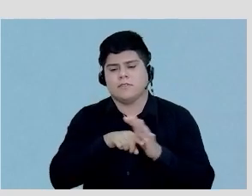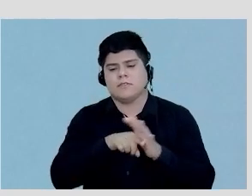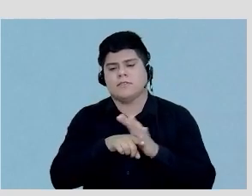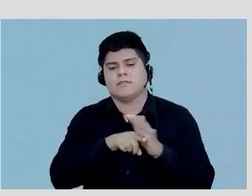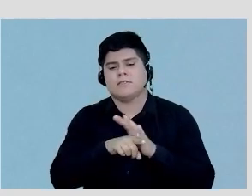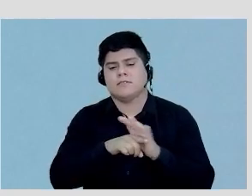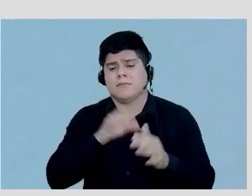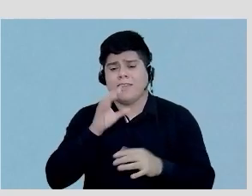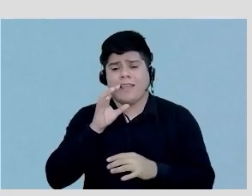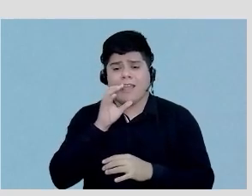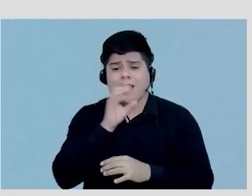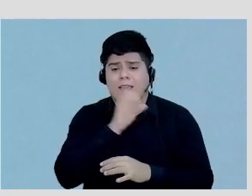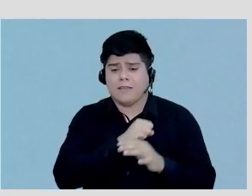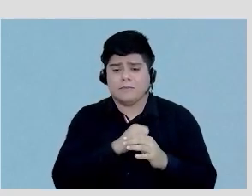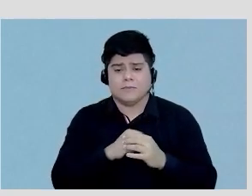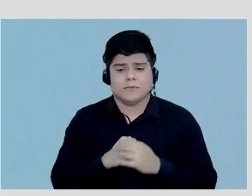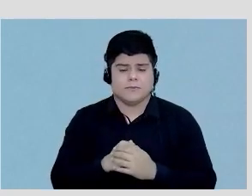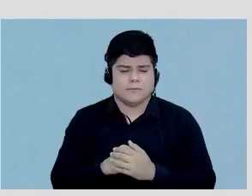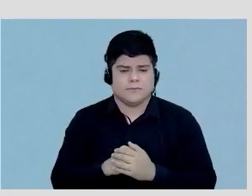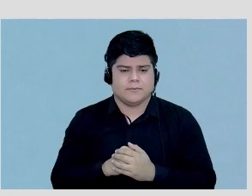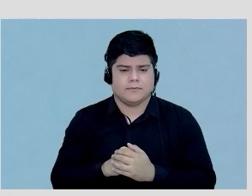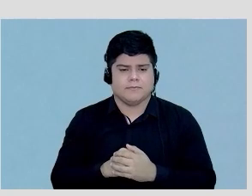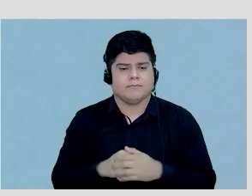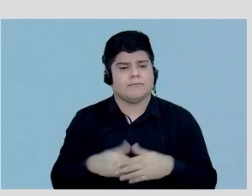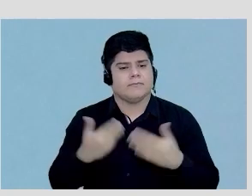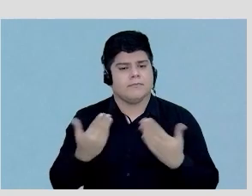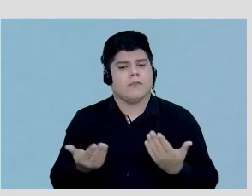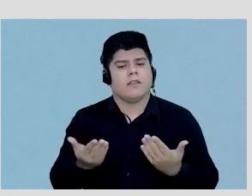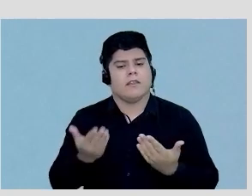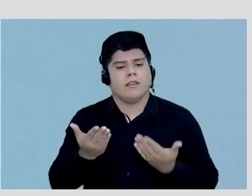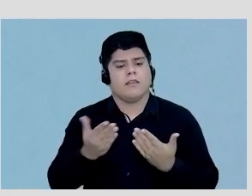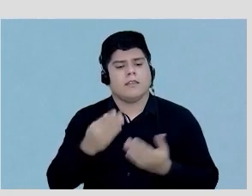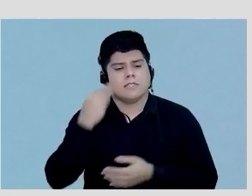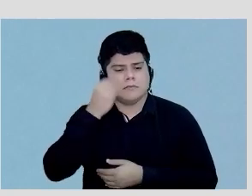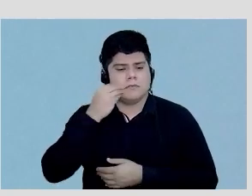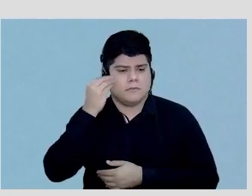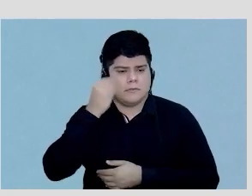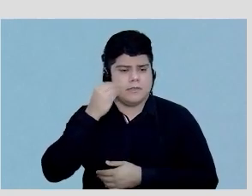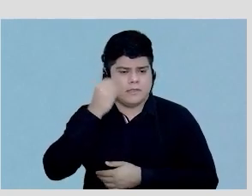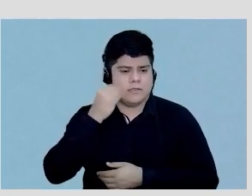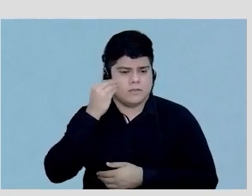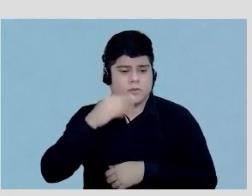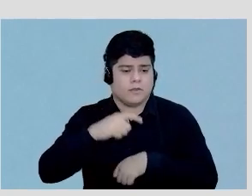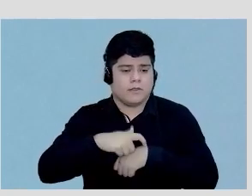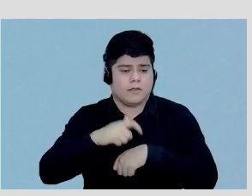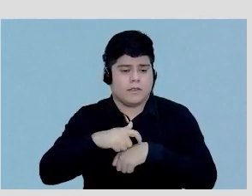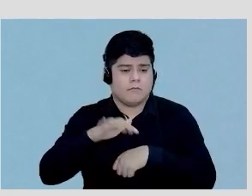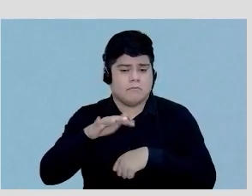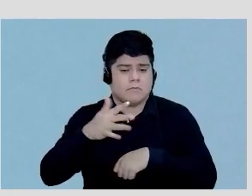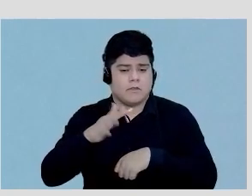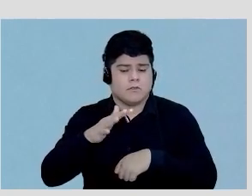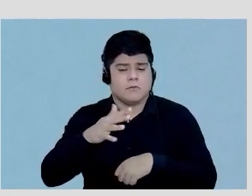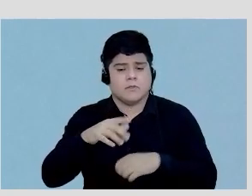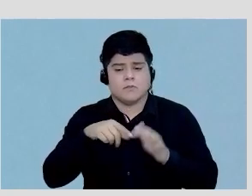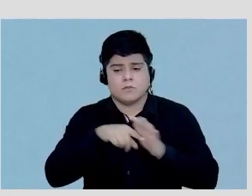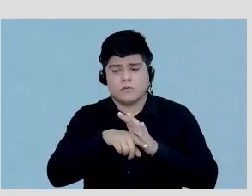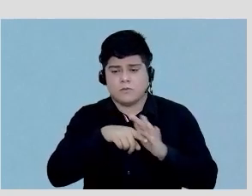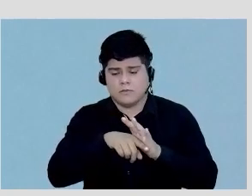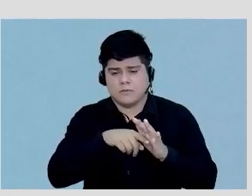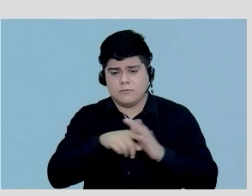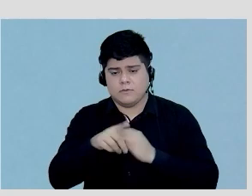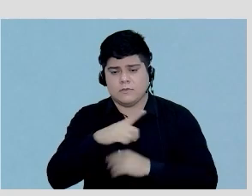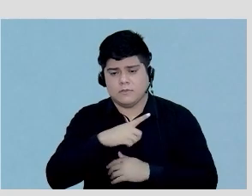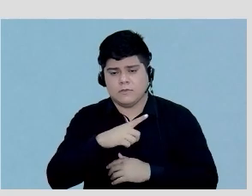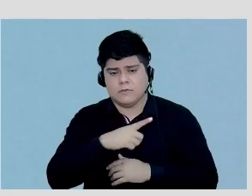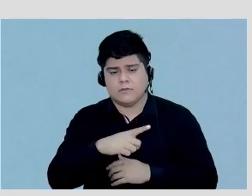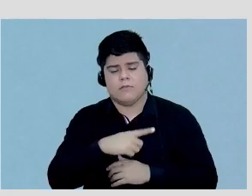muito rápido, né? E a nossa experiência, do tempo médio do exame que a gente tem,